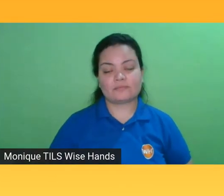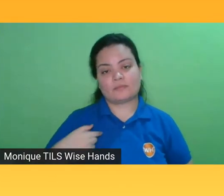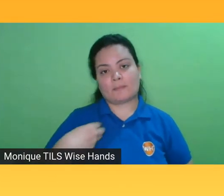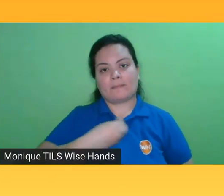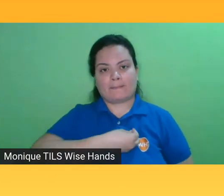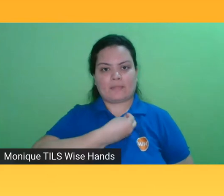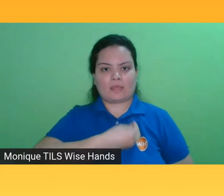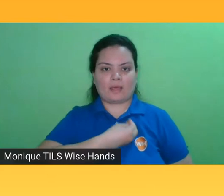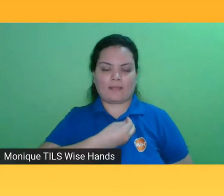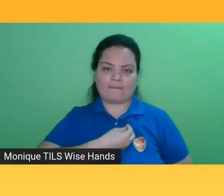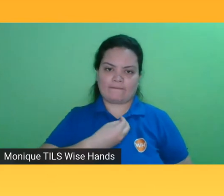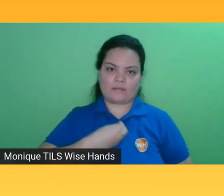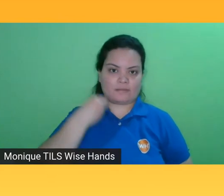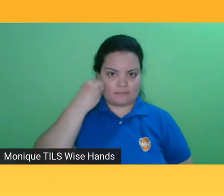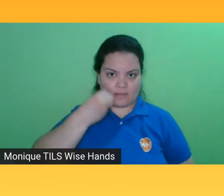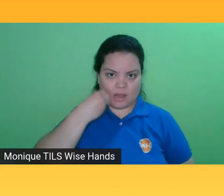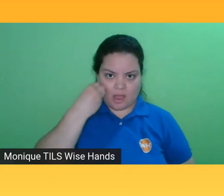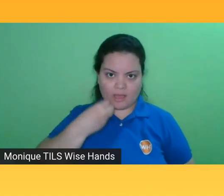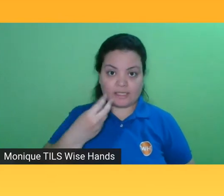editorial há 21 anos,